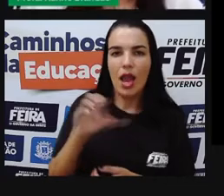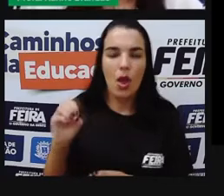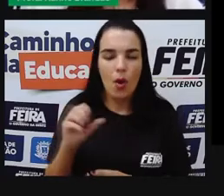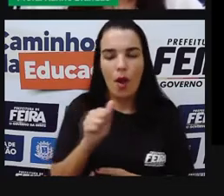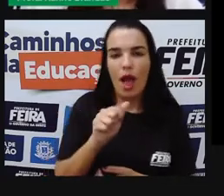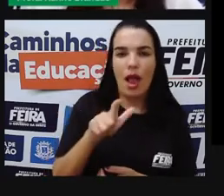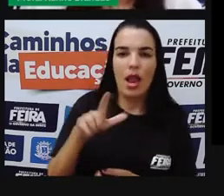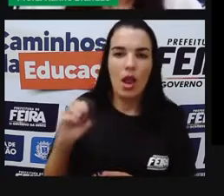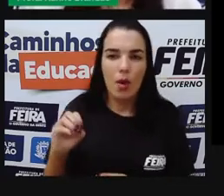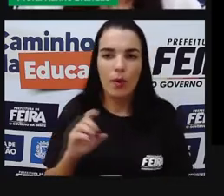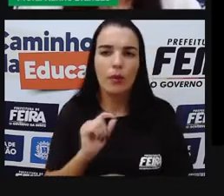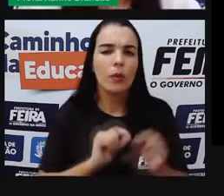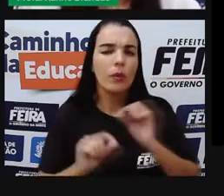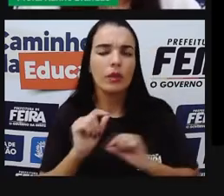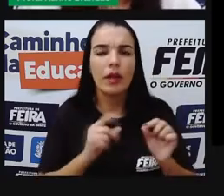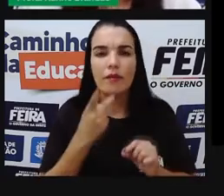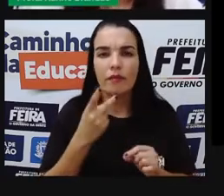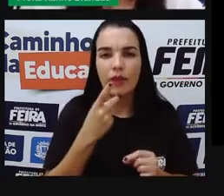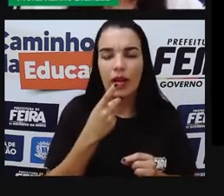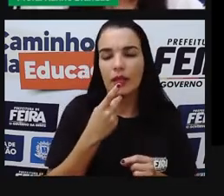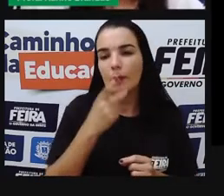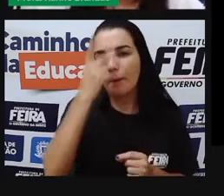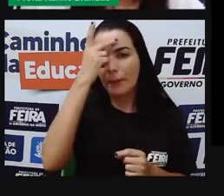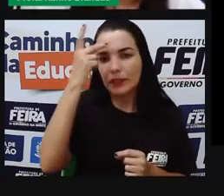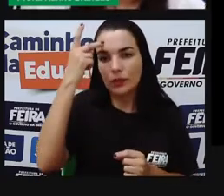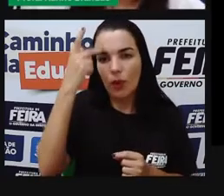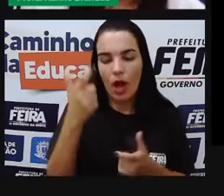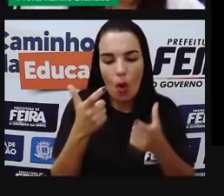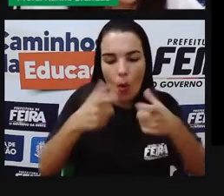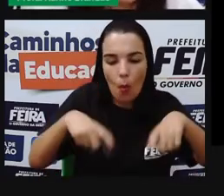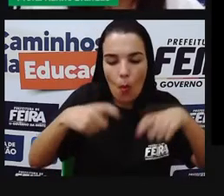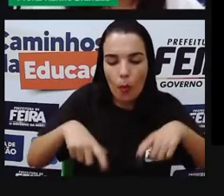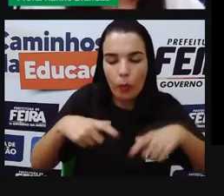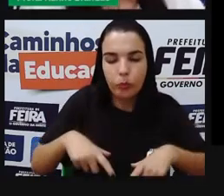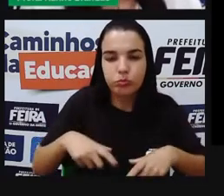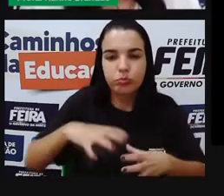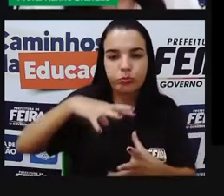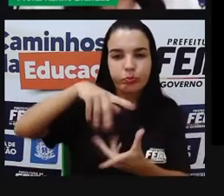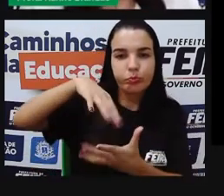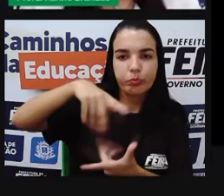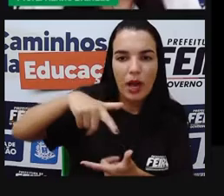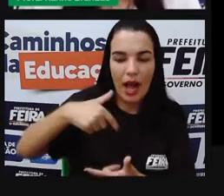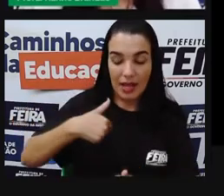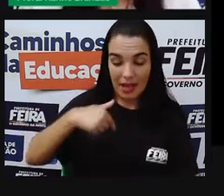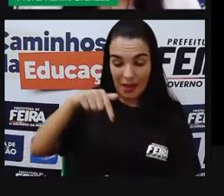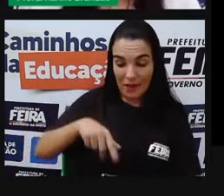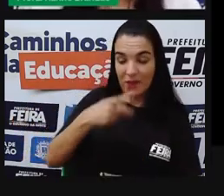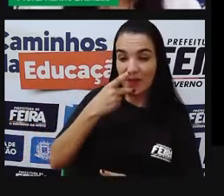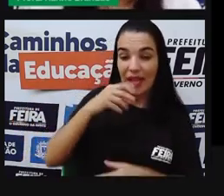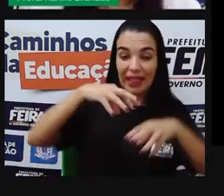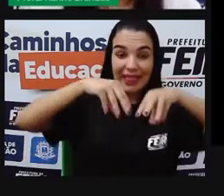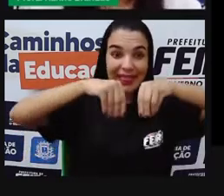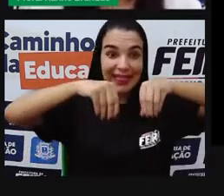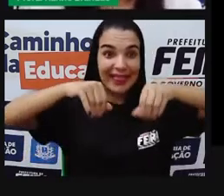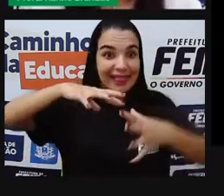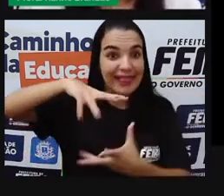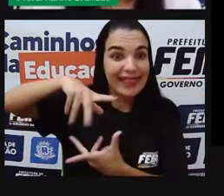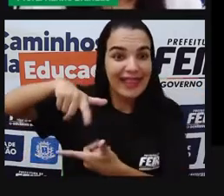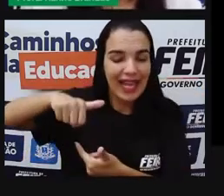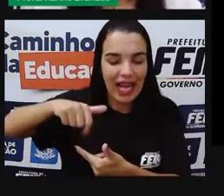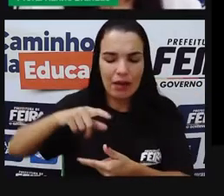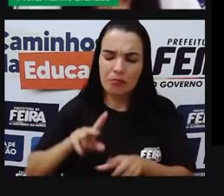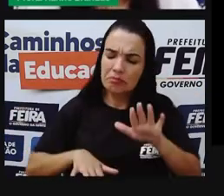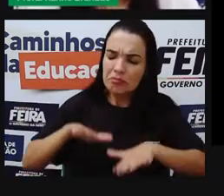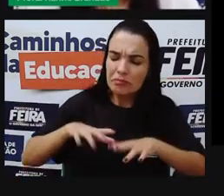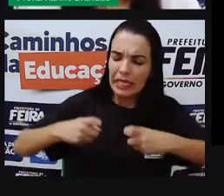Ela diz o seguinte, Alô, Alô, Marciano, aqui quem fala é da terra, para variar, estamos em guerra. Você